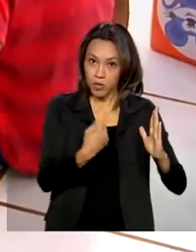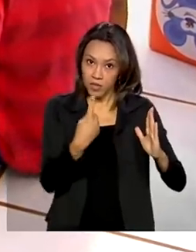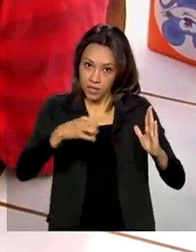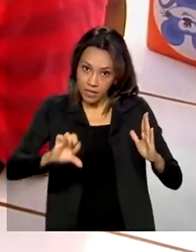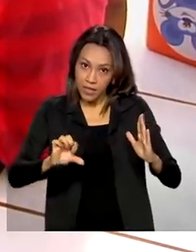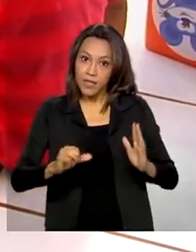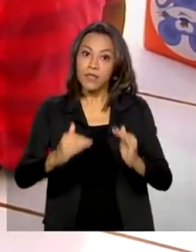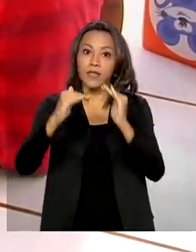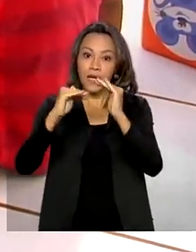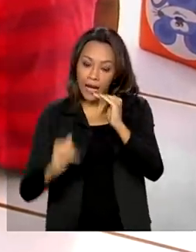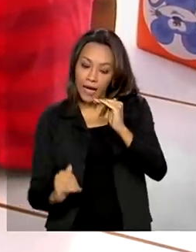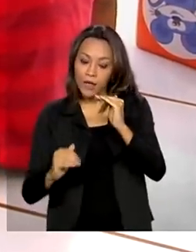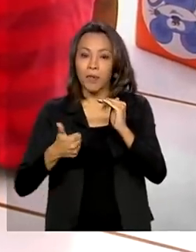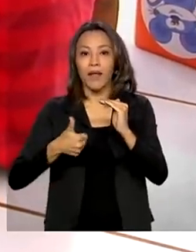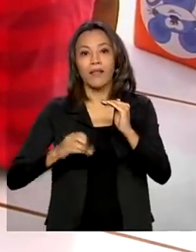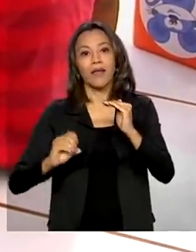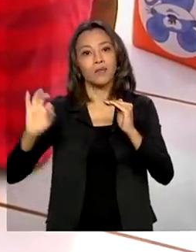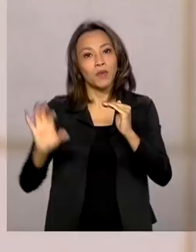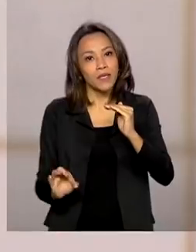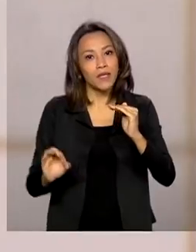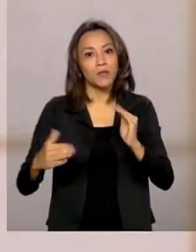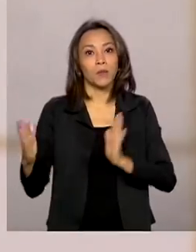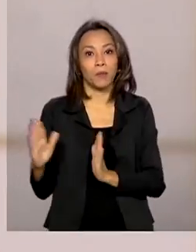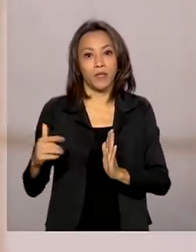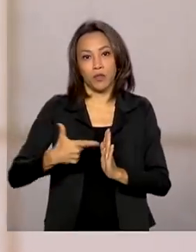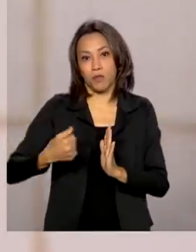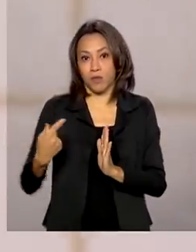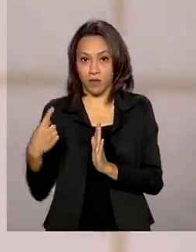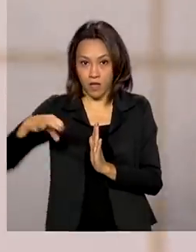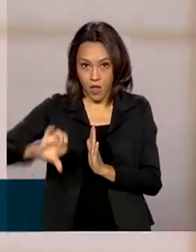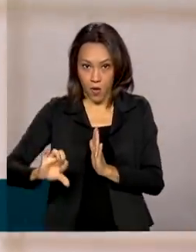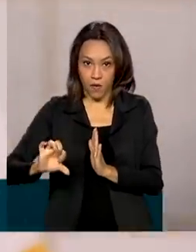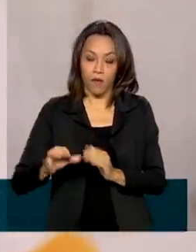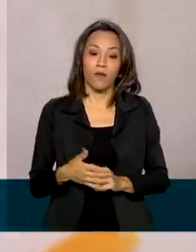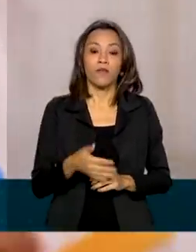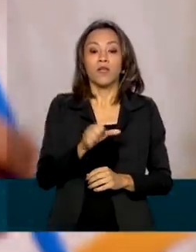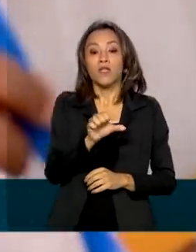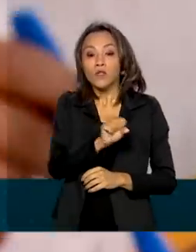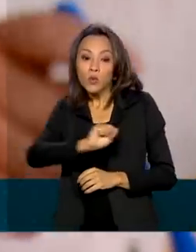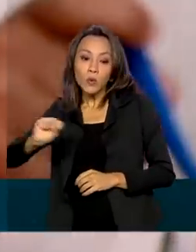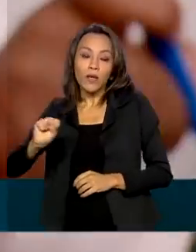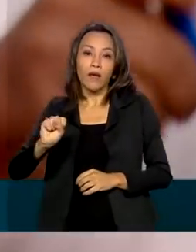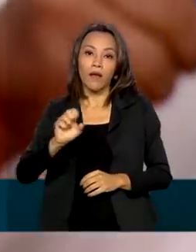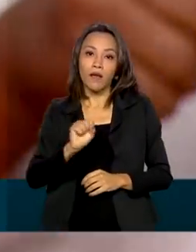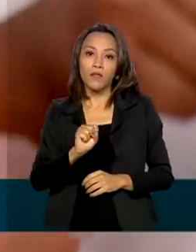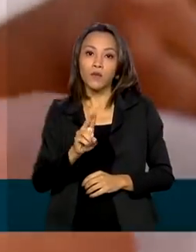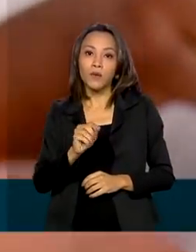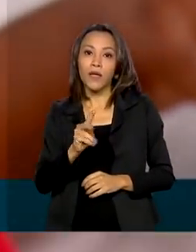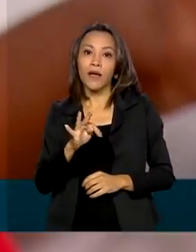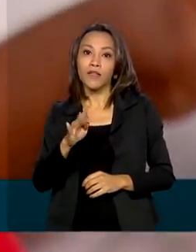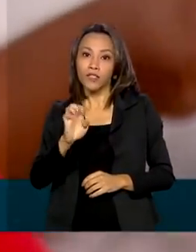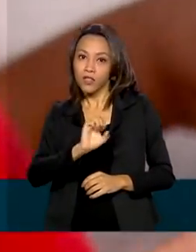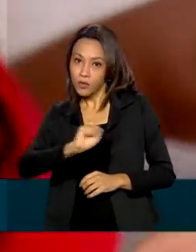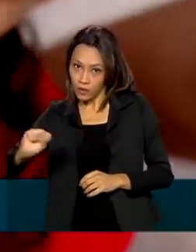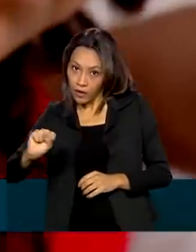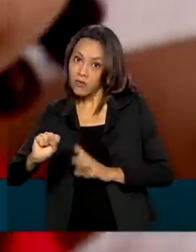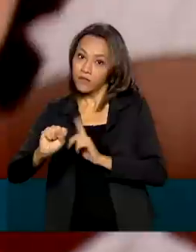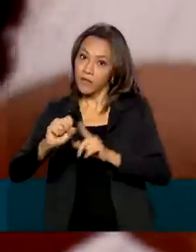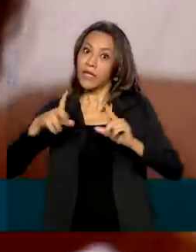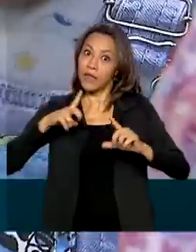10% em 2019. A região sudeste foi a que teve maior redução,